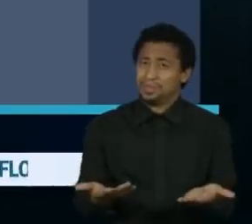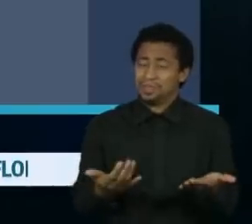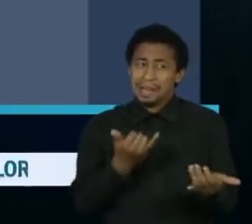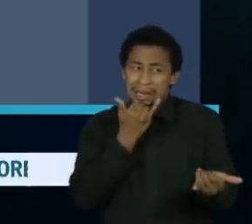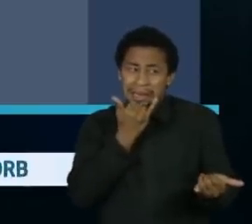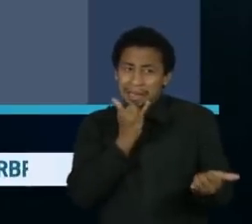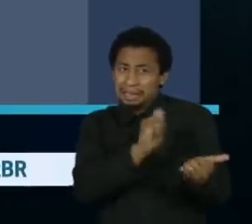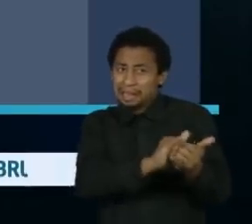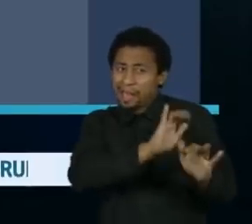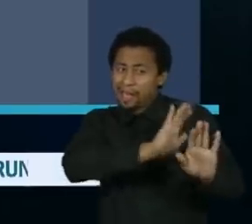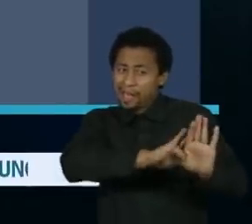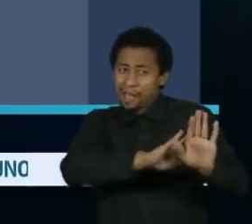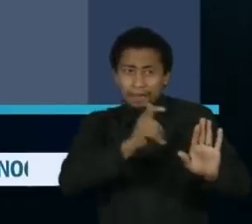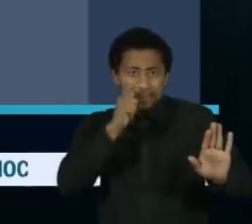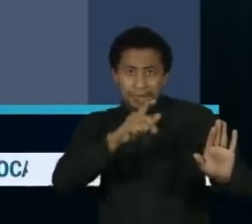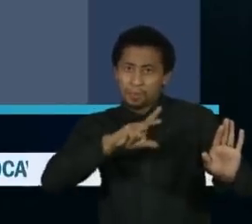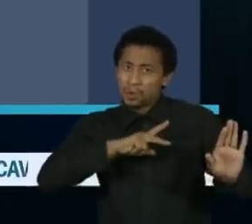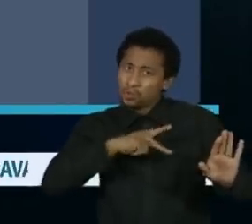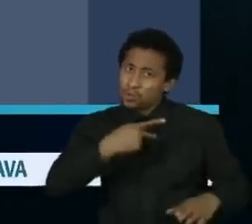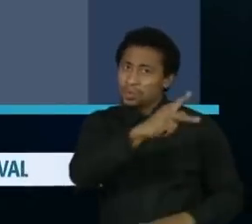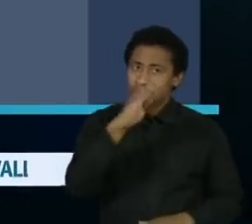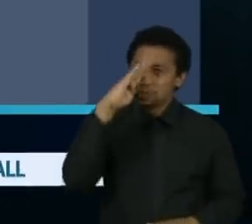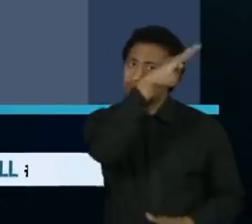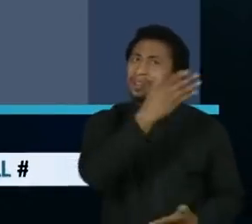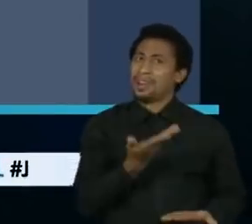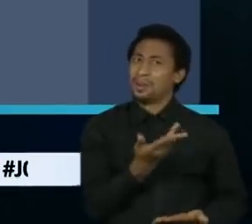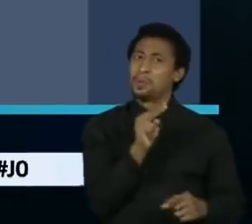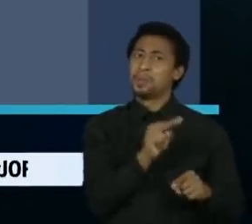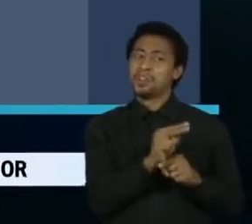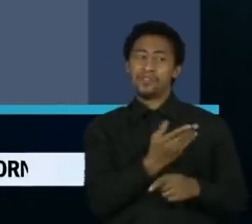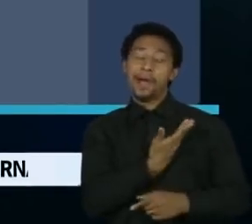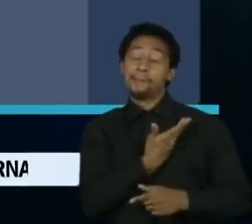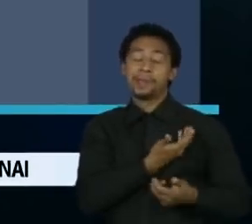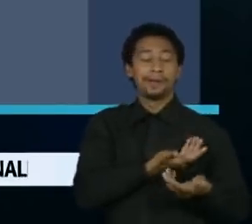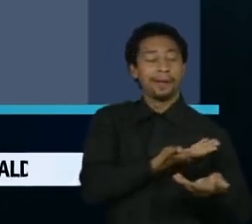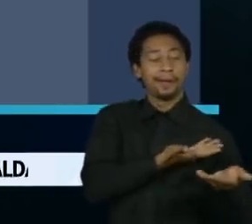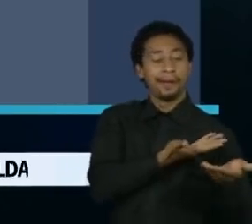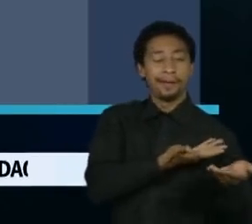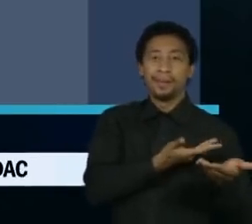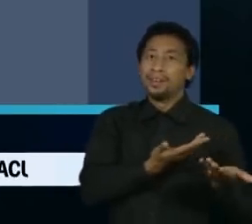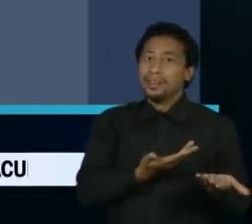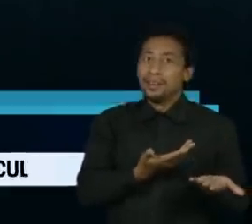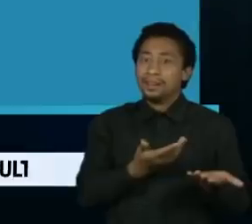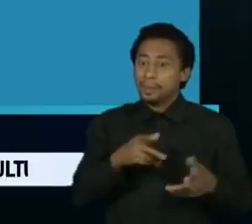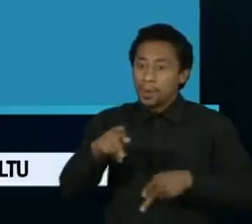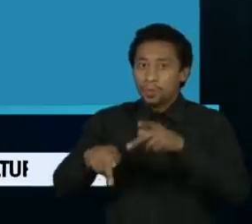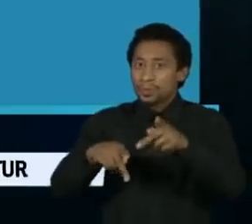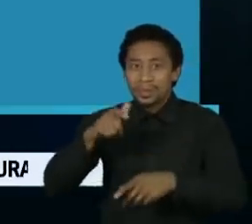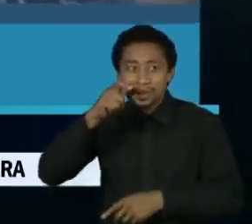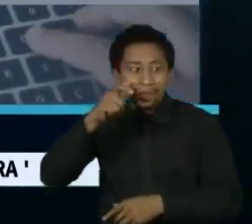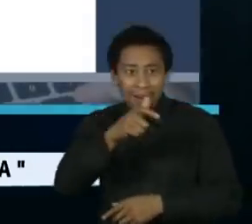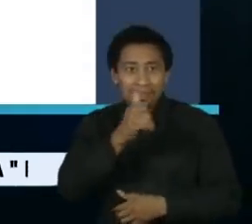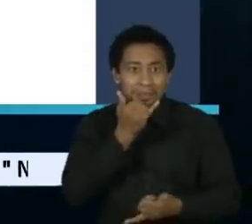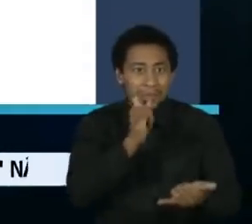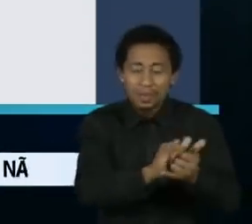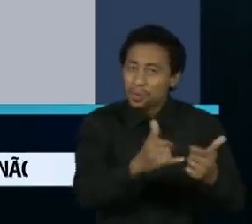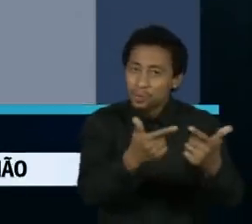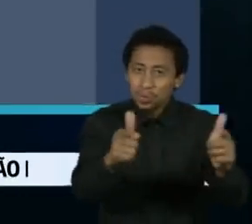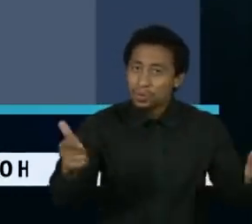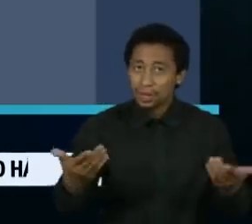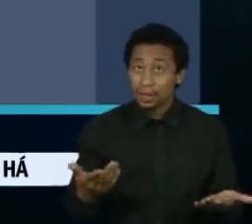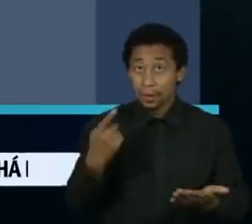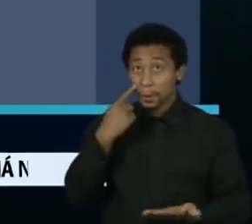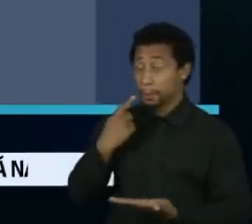ao interesse pessoal de Bolsonaro em proteger um aliado e não ao interesse público. O francês Le Figaro